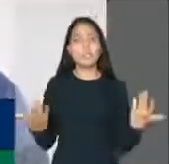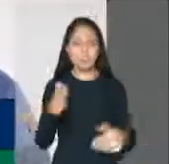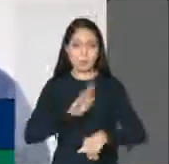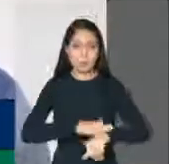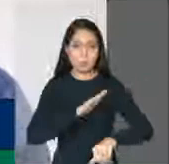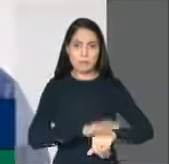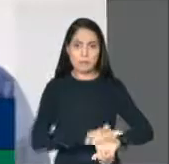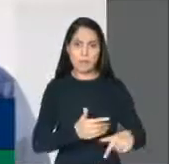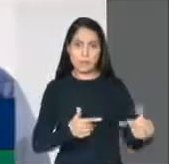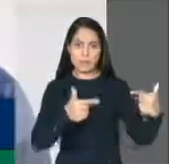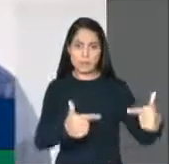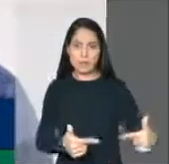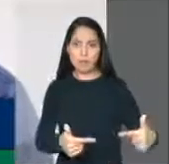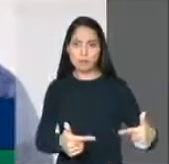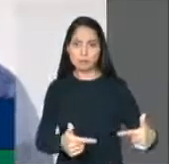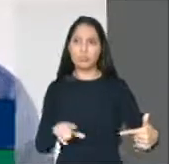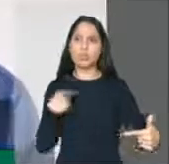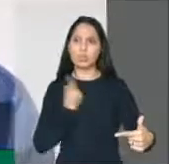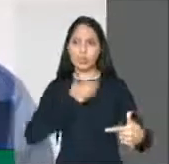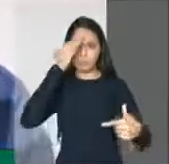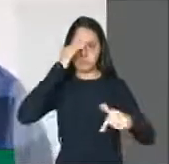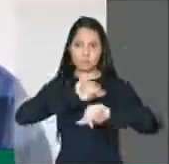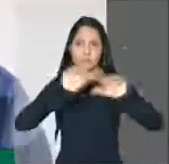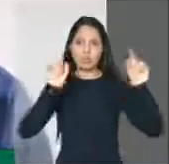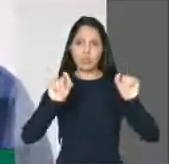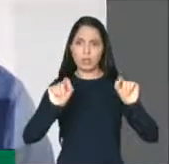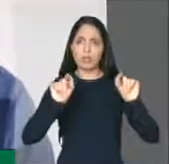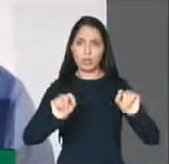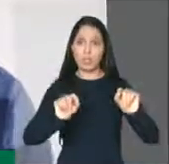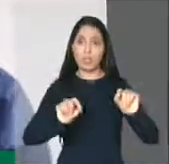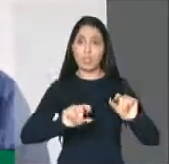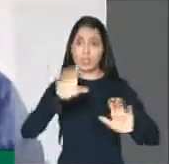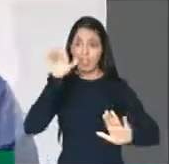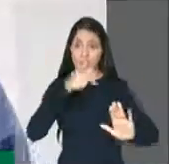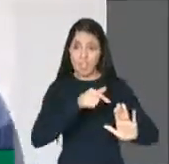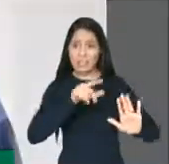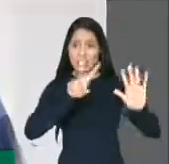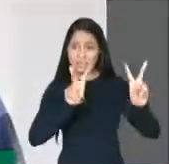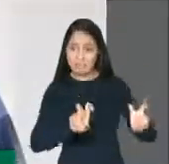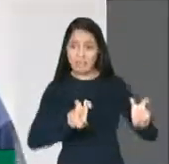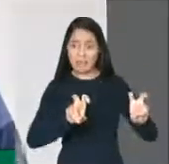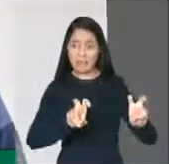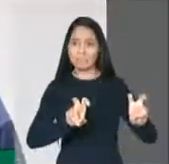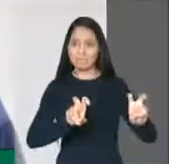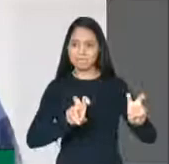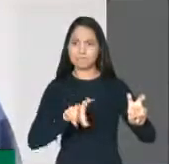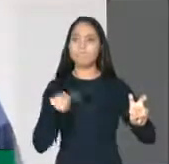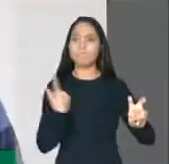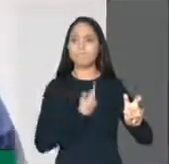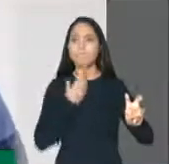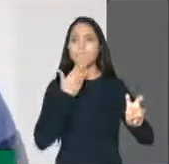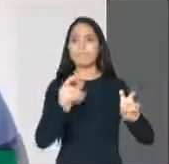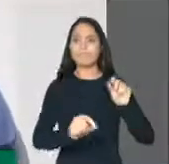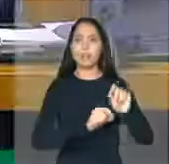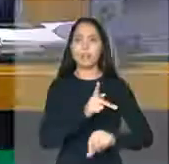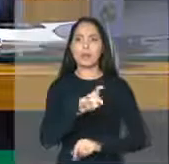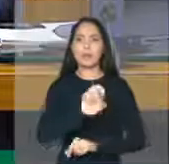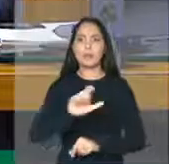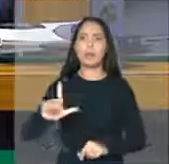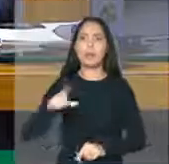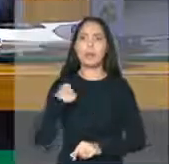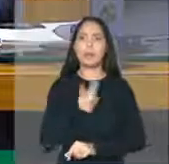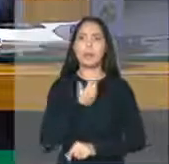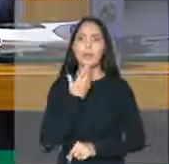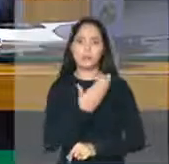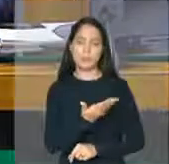momento. Por essa razão é que nós entendemos que o melhor é retirar de pauta e concordamos com esse requerimento do pessoal. Essa é a orientação